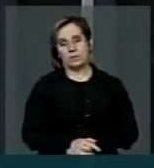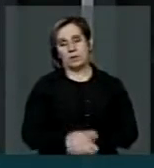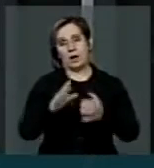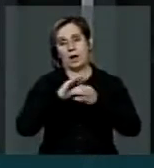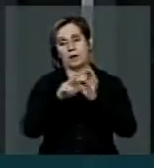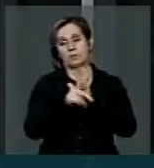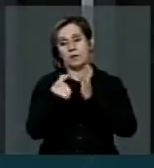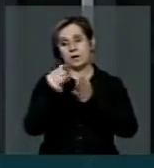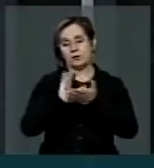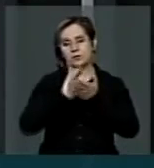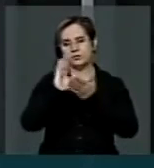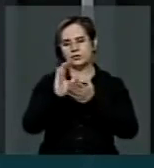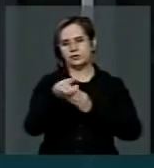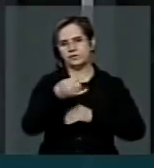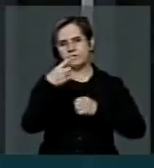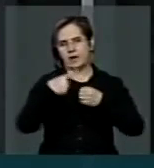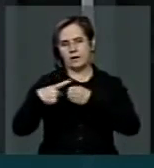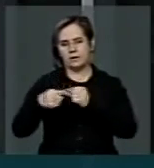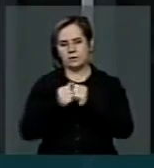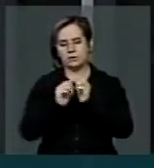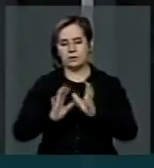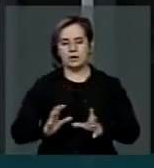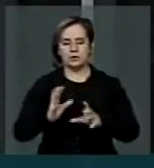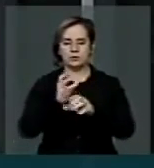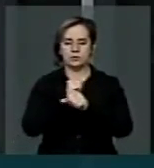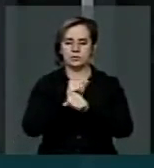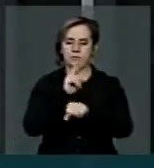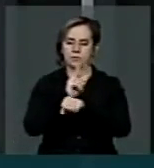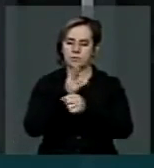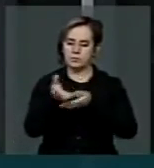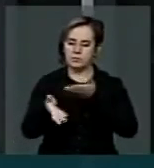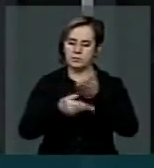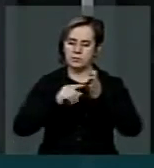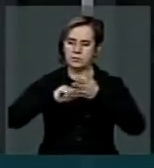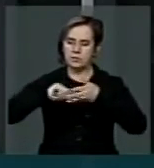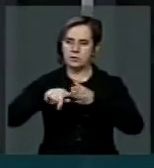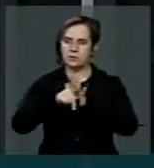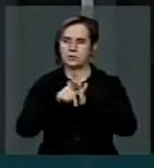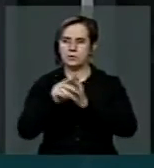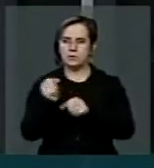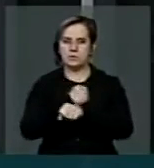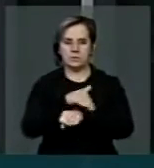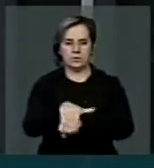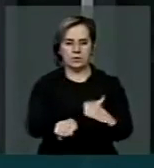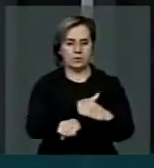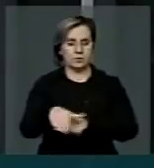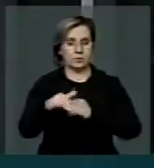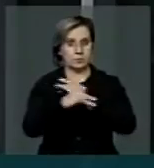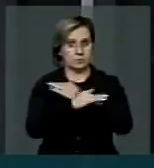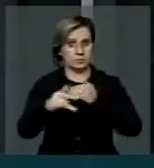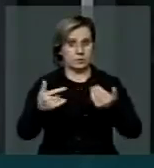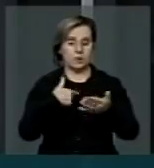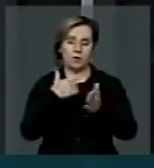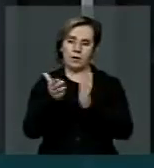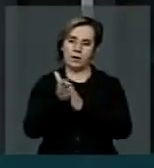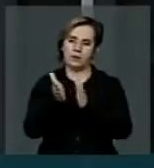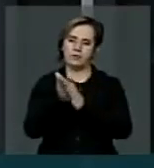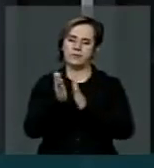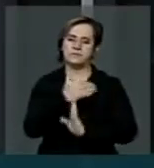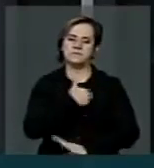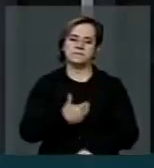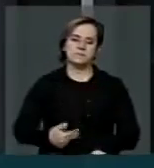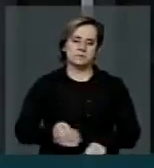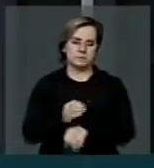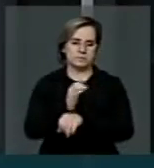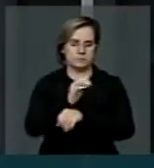Videra, Caçador, 24 milhões. Videra, Fraiburgo, 40 milhões. E assim por diante. Por isso, quero parabenizar o governo